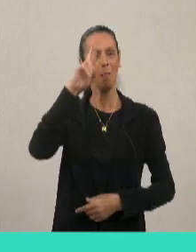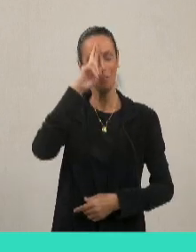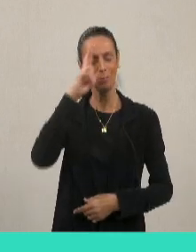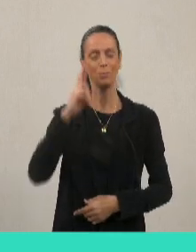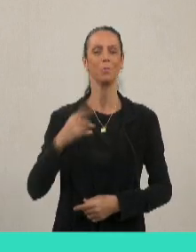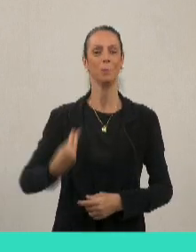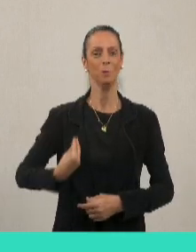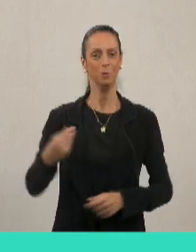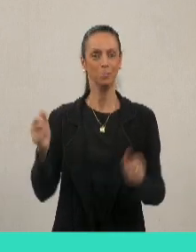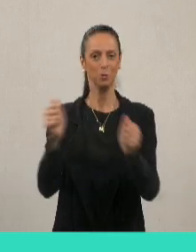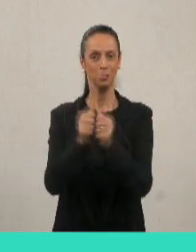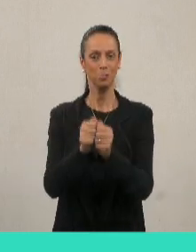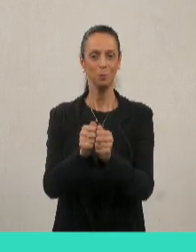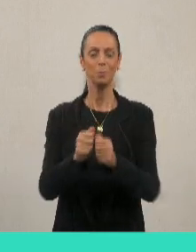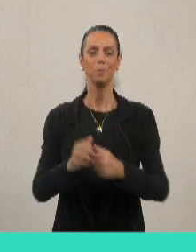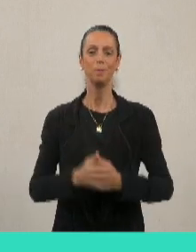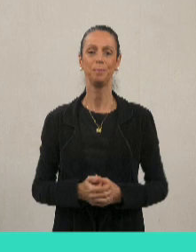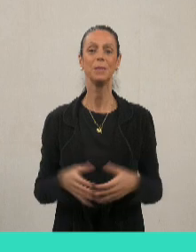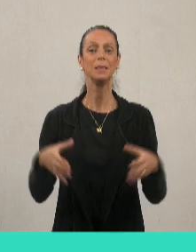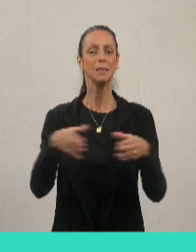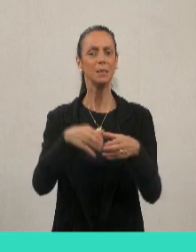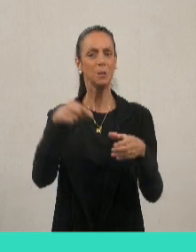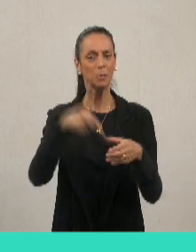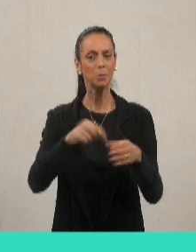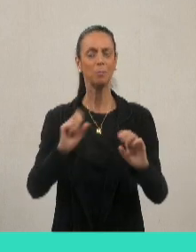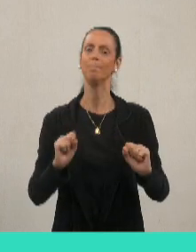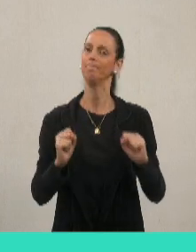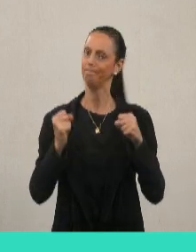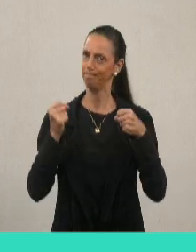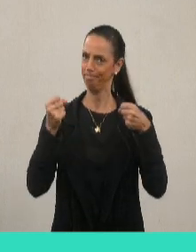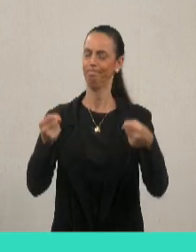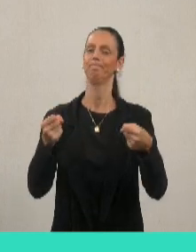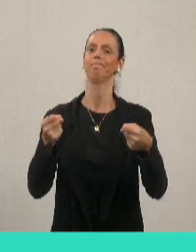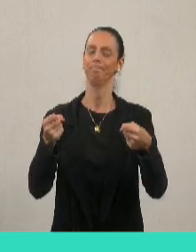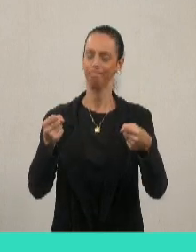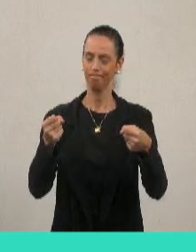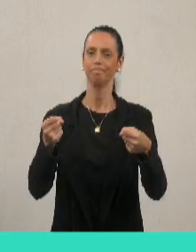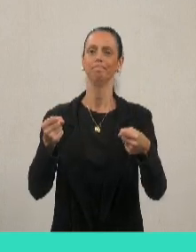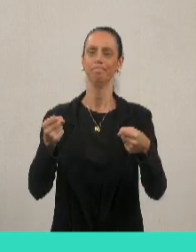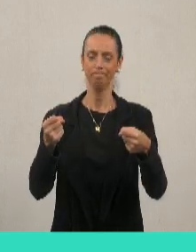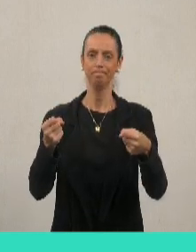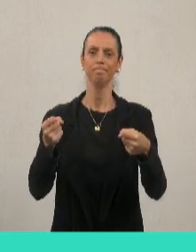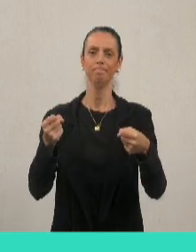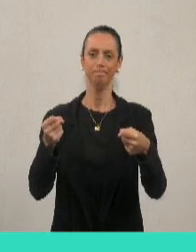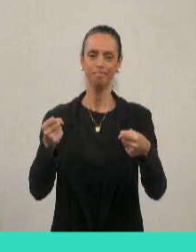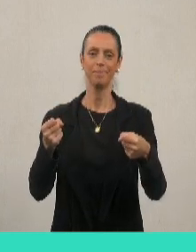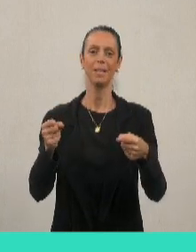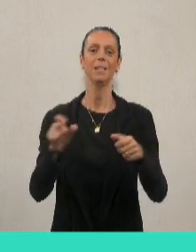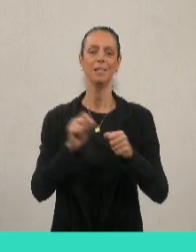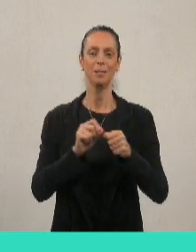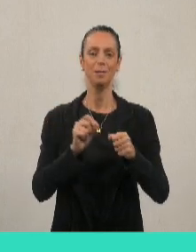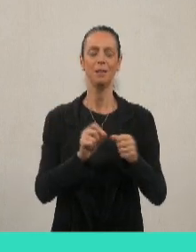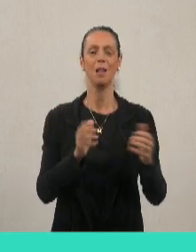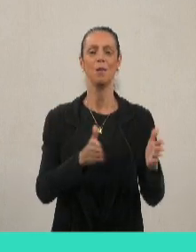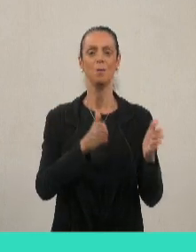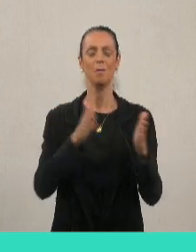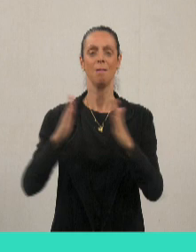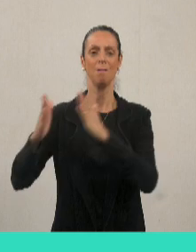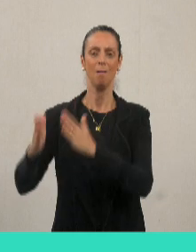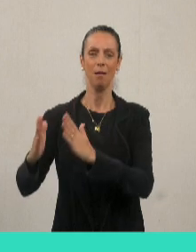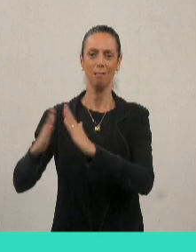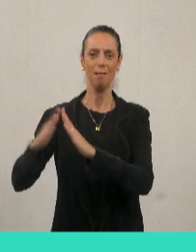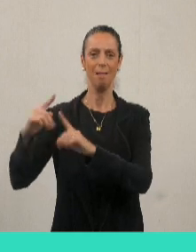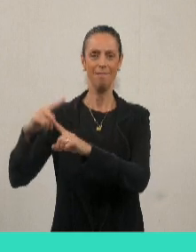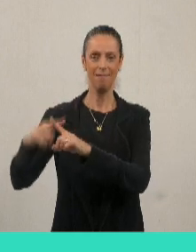a nossa equipe lá é guerreira, foi feita do lado do CI, na igreja ali do lado.